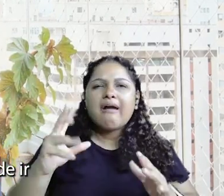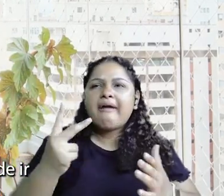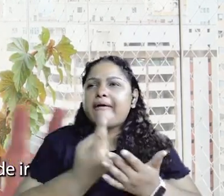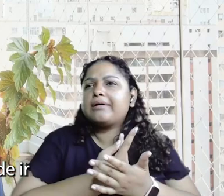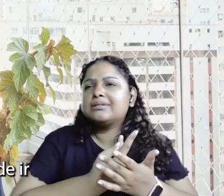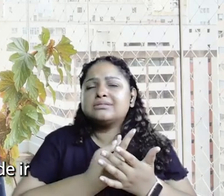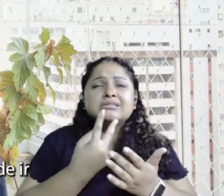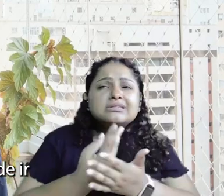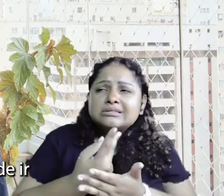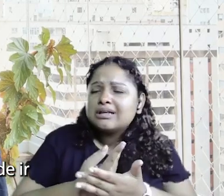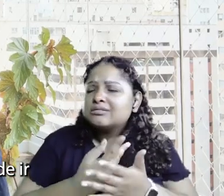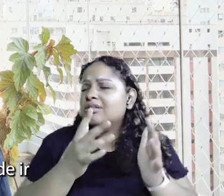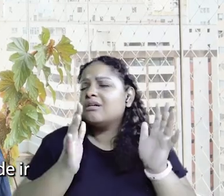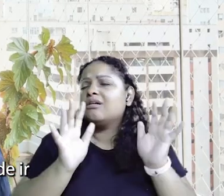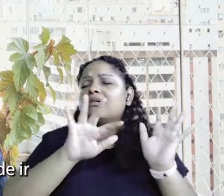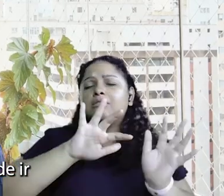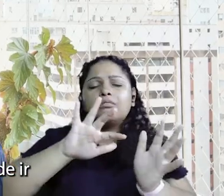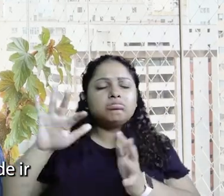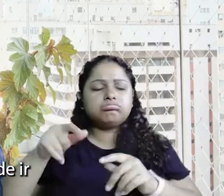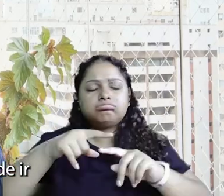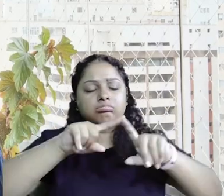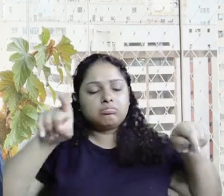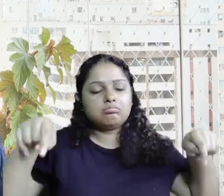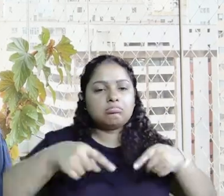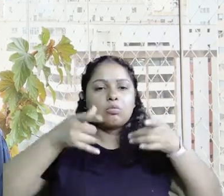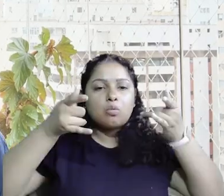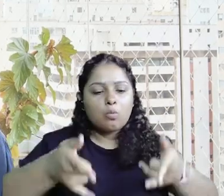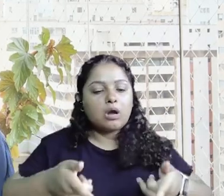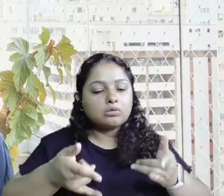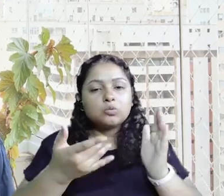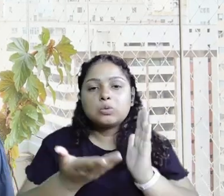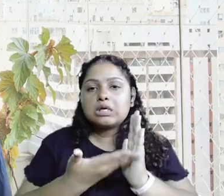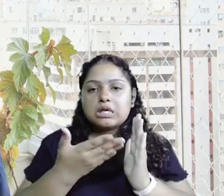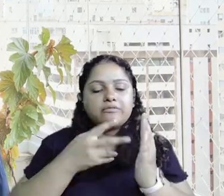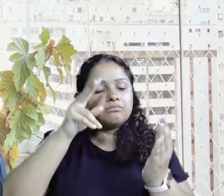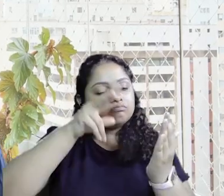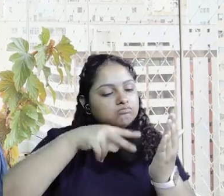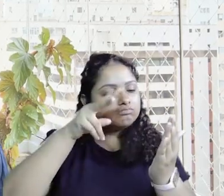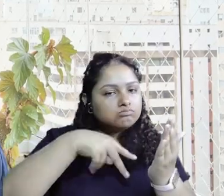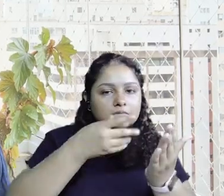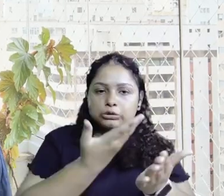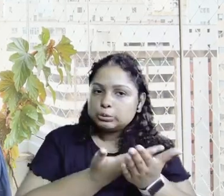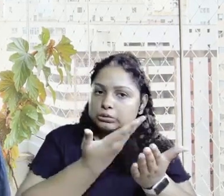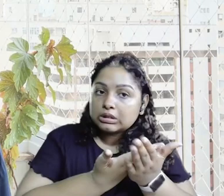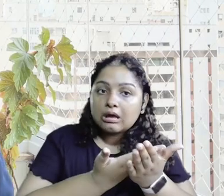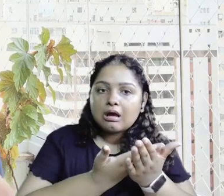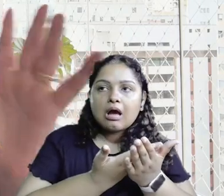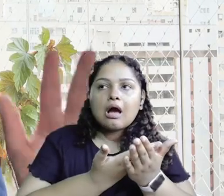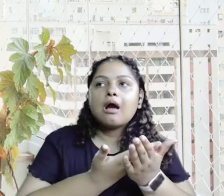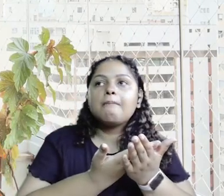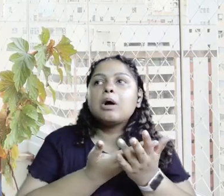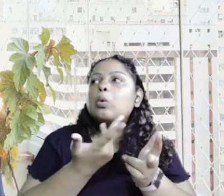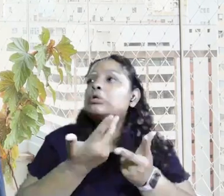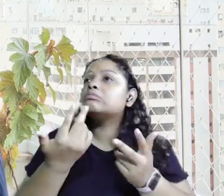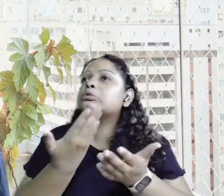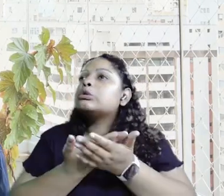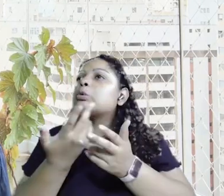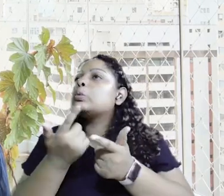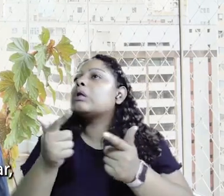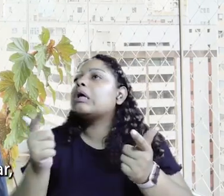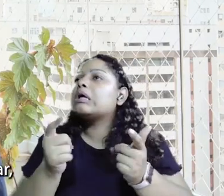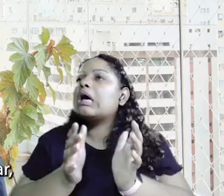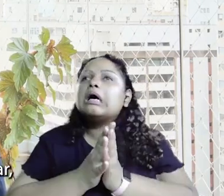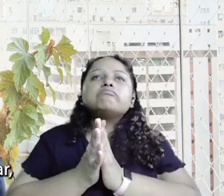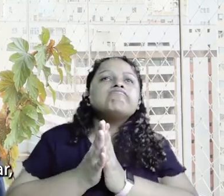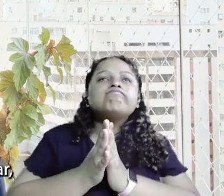em que tudo deu errado, tá bom, hora de ir para o quarto, pegar um livro, estudar, e se não tem algo para estudar,